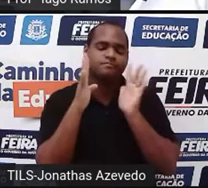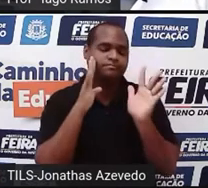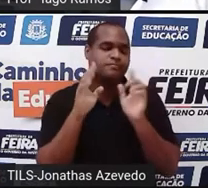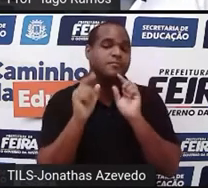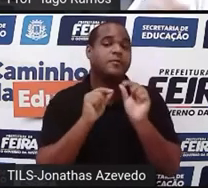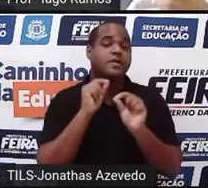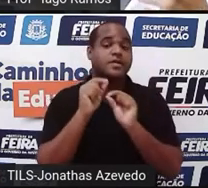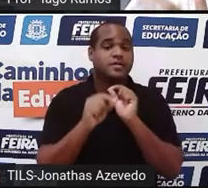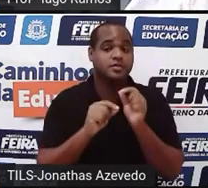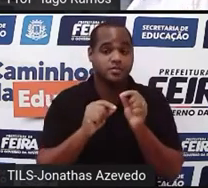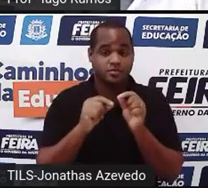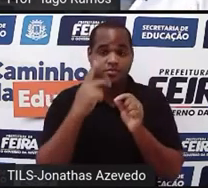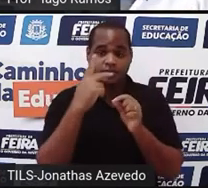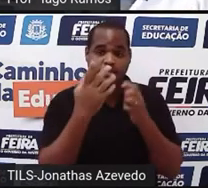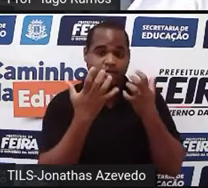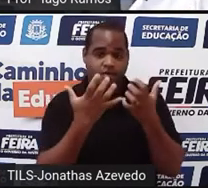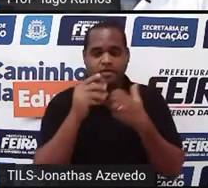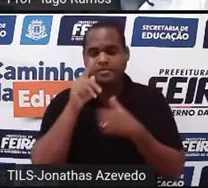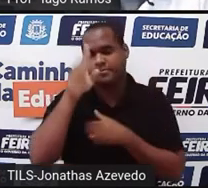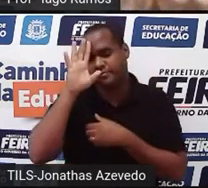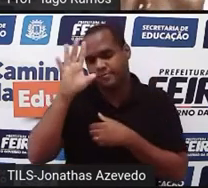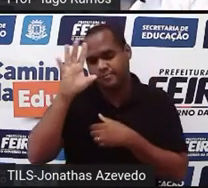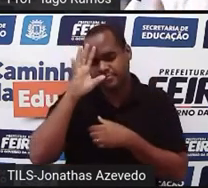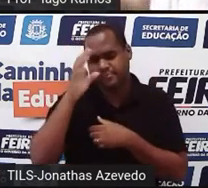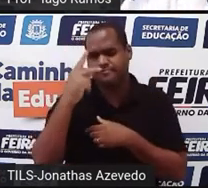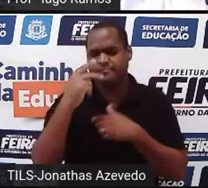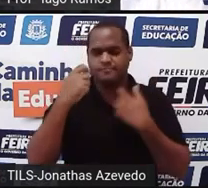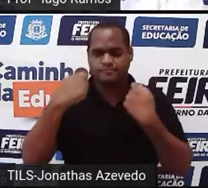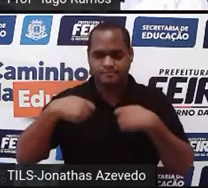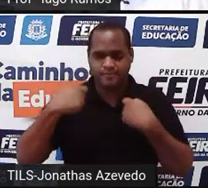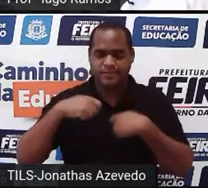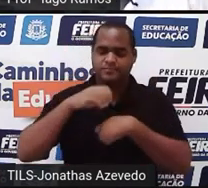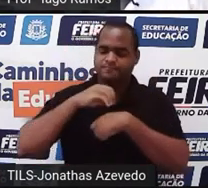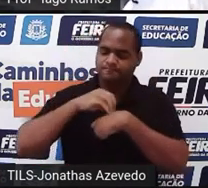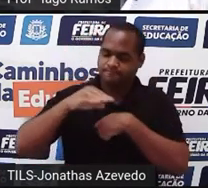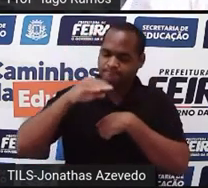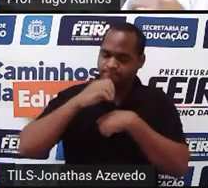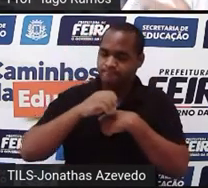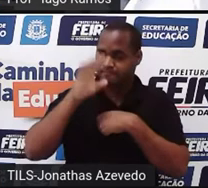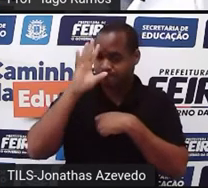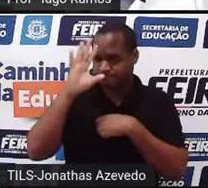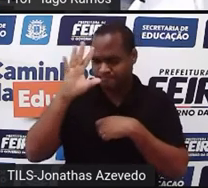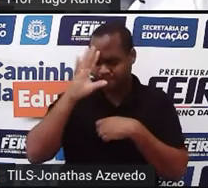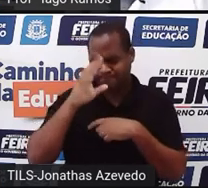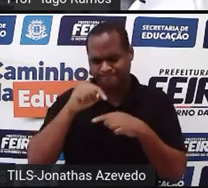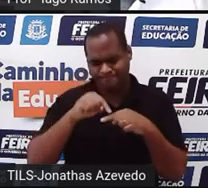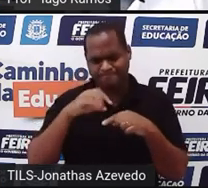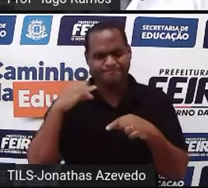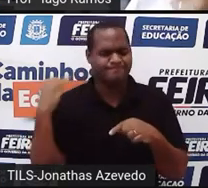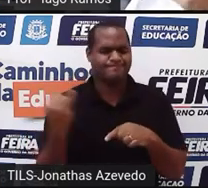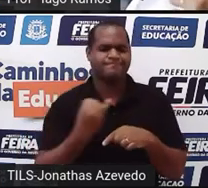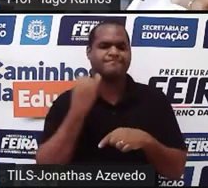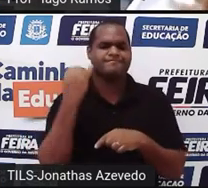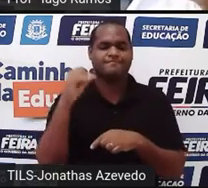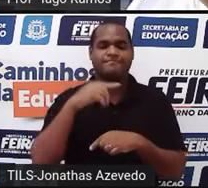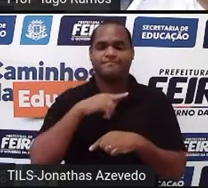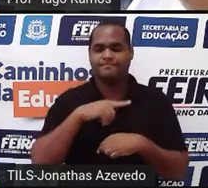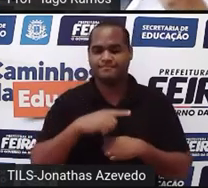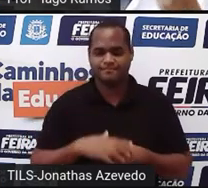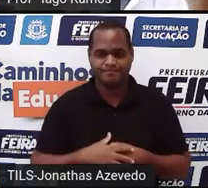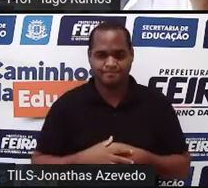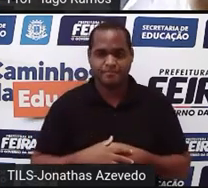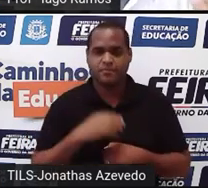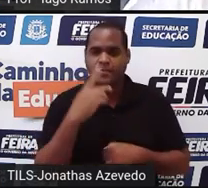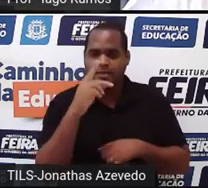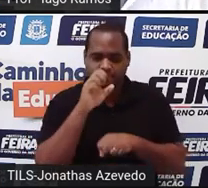até aqui. Eu quero que você pense nisso. Eu sempre trago esse momento da aula. Ele é muito importante. É o momento de você